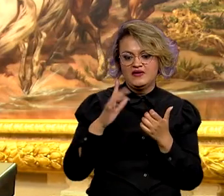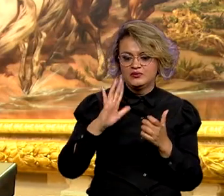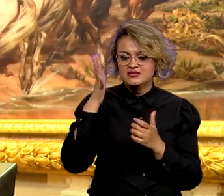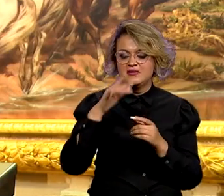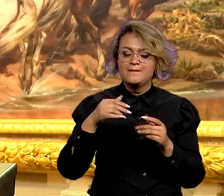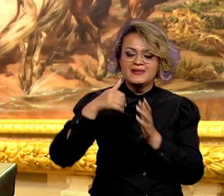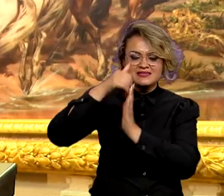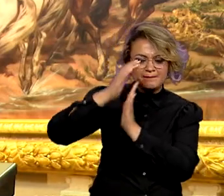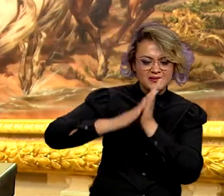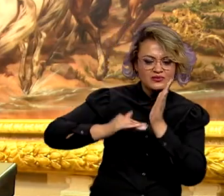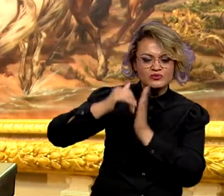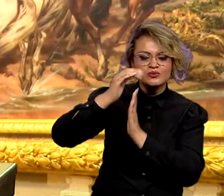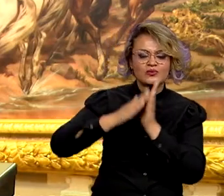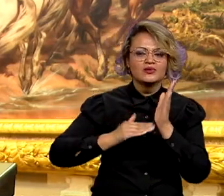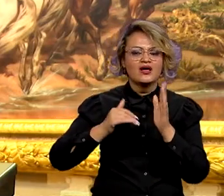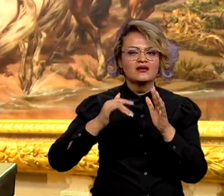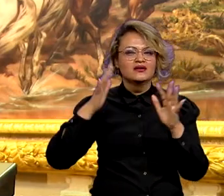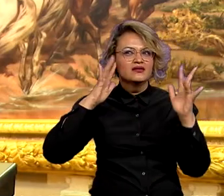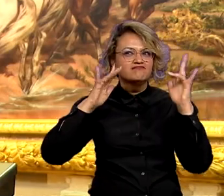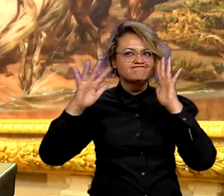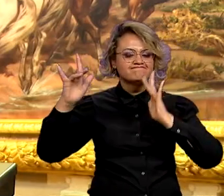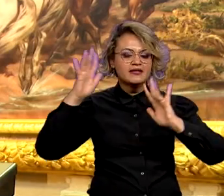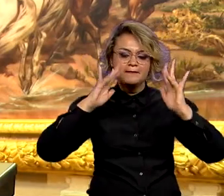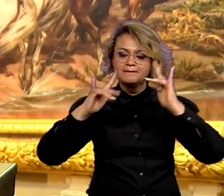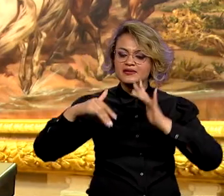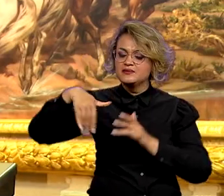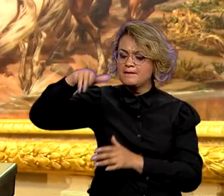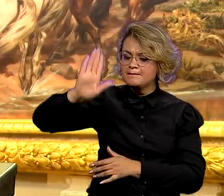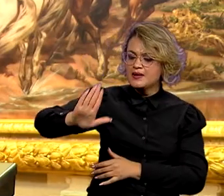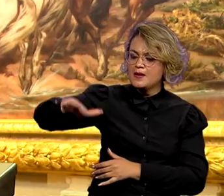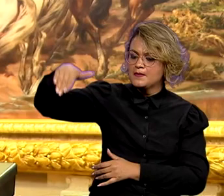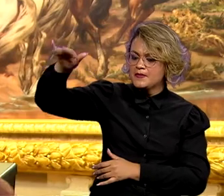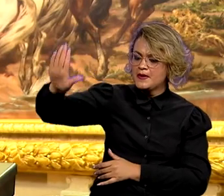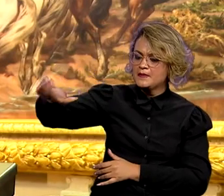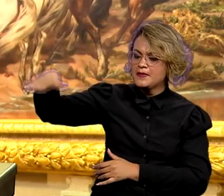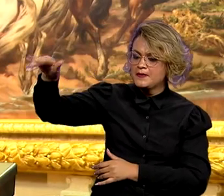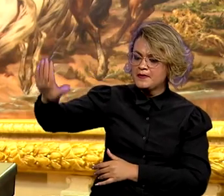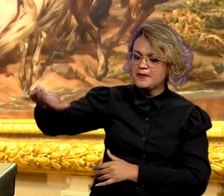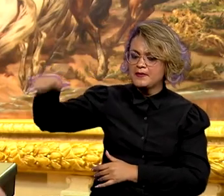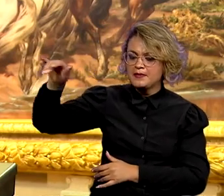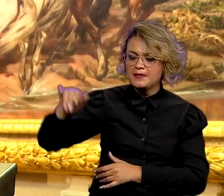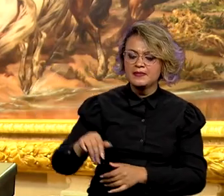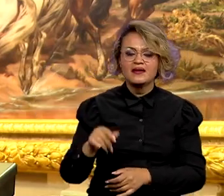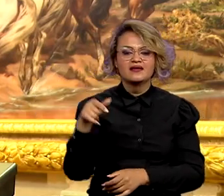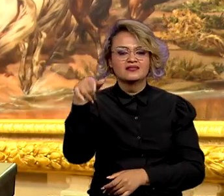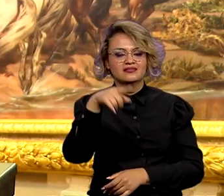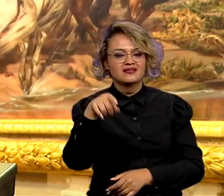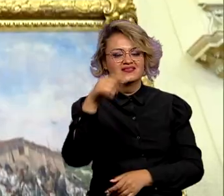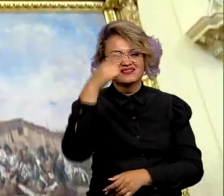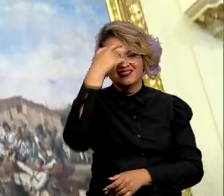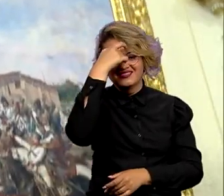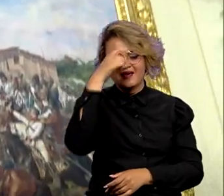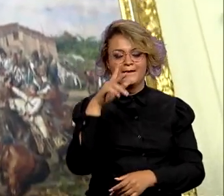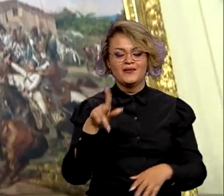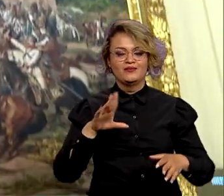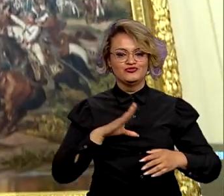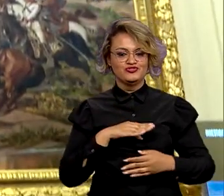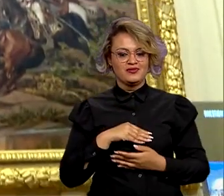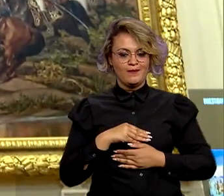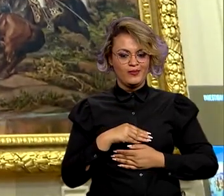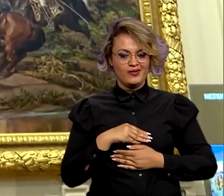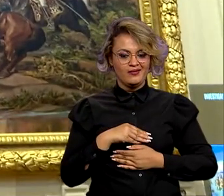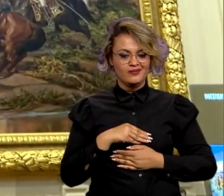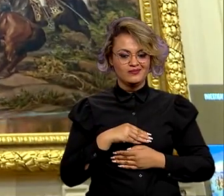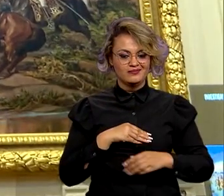Mas a obra em si, ela é inteiramente estilizada. E ela é estilizada justamente para dar esse aspecto napoleônico. A nossa